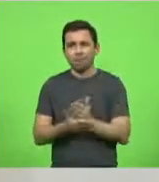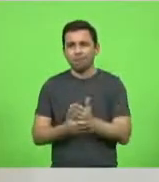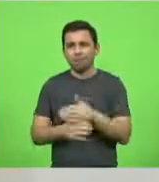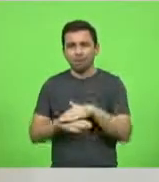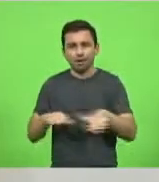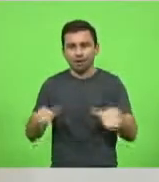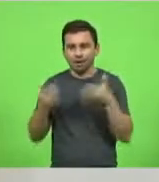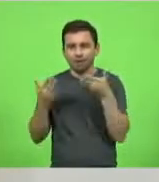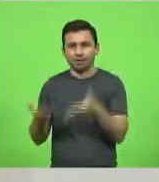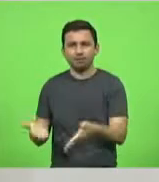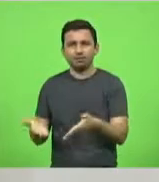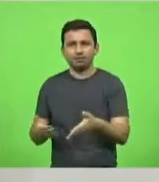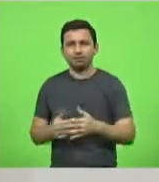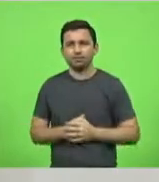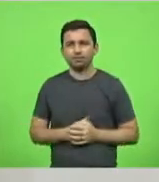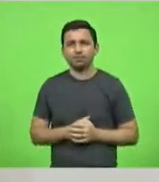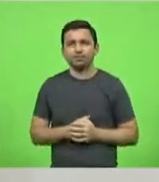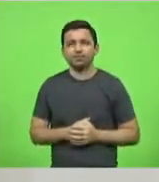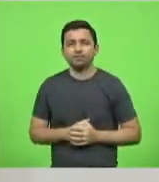Realmente isso.